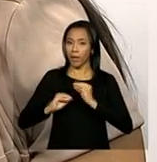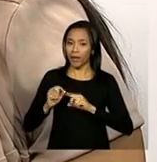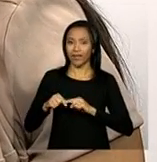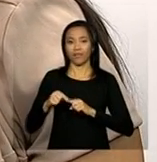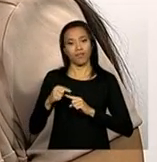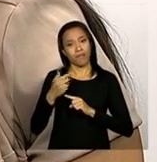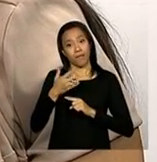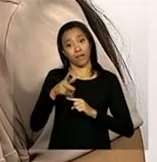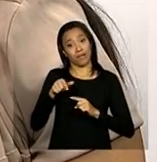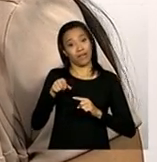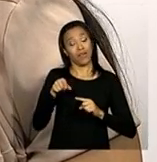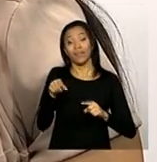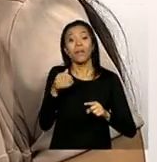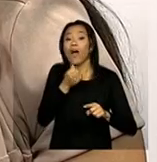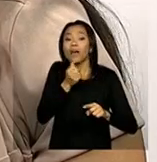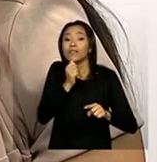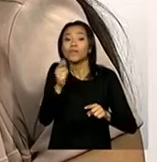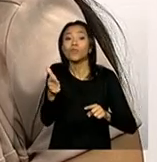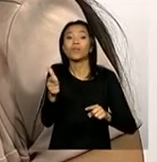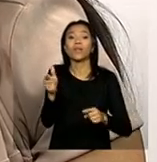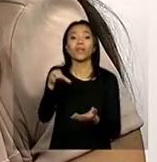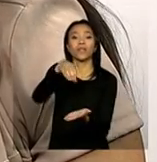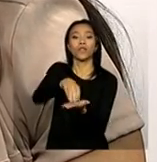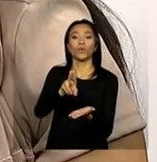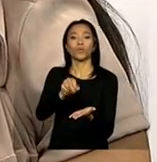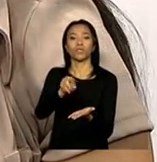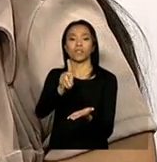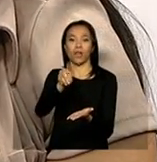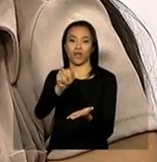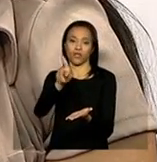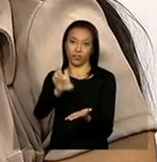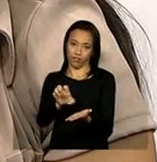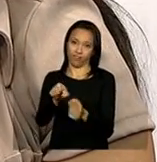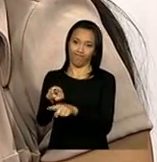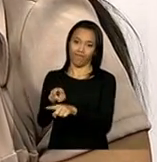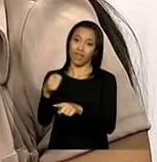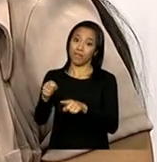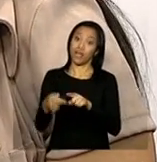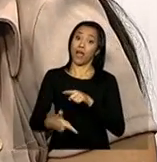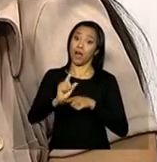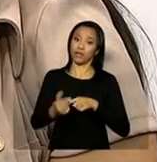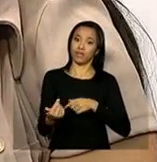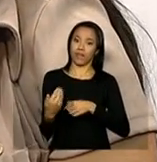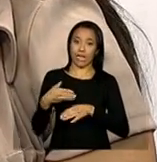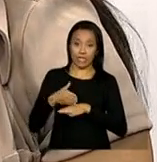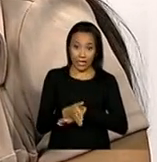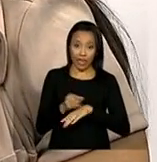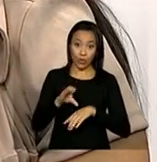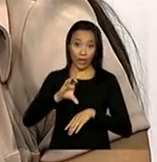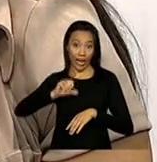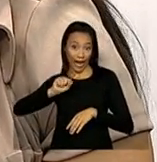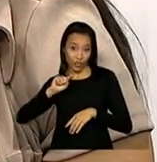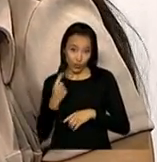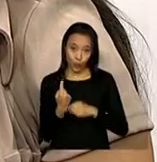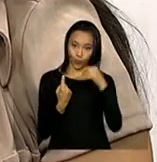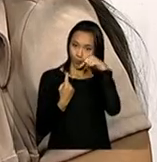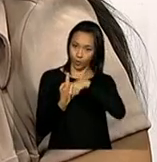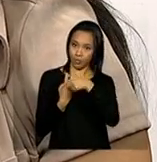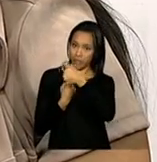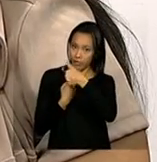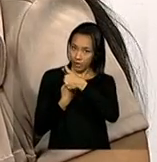uma unidade. Então, obrigatoriamente, ele deve entrar no Cadastro Suas e preencher as informações